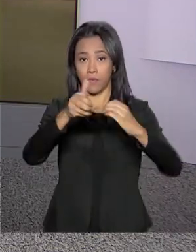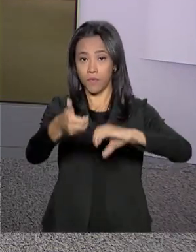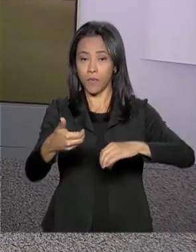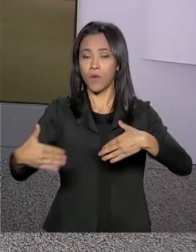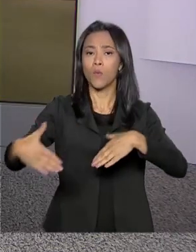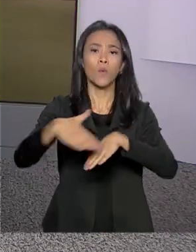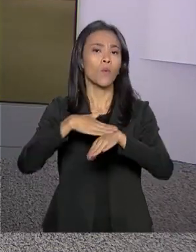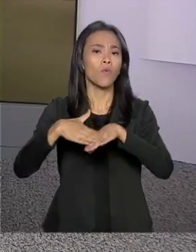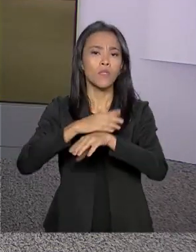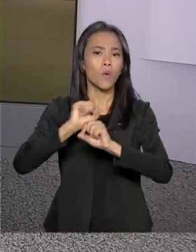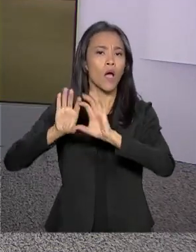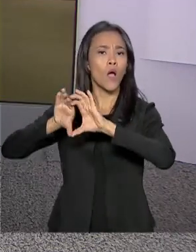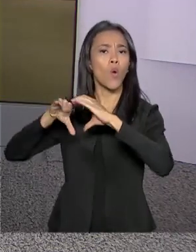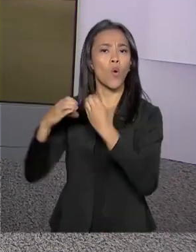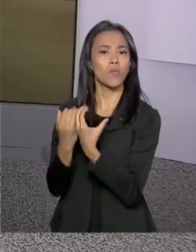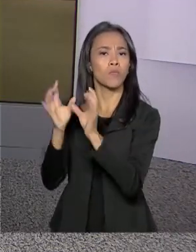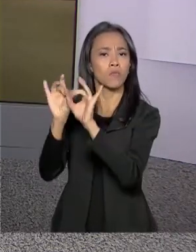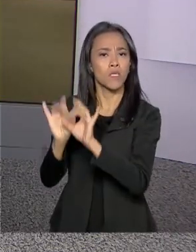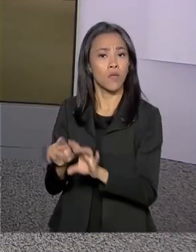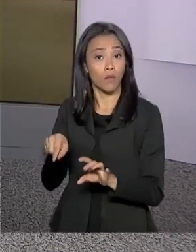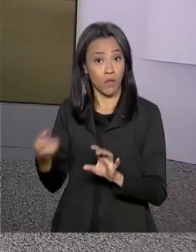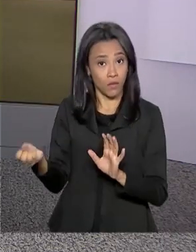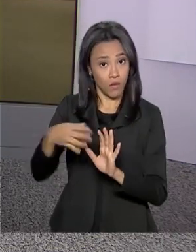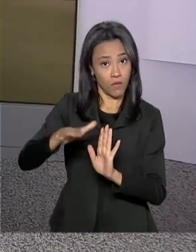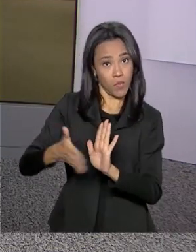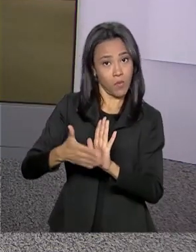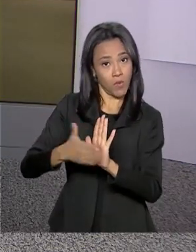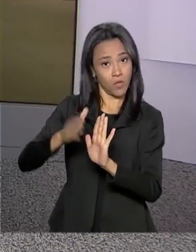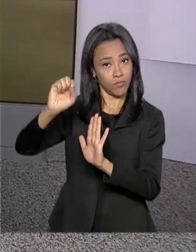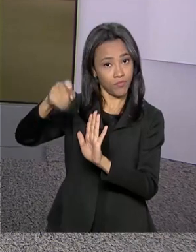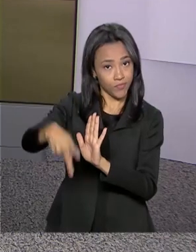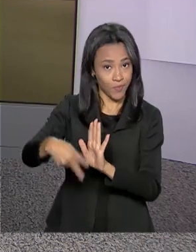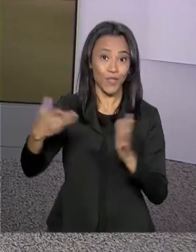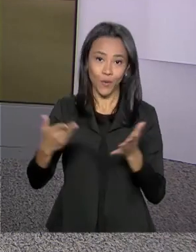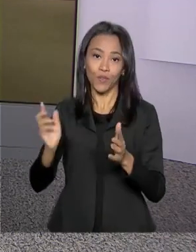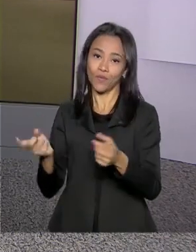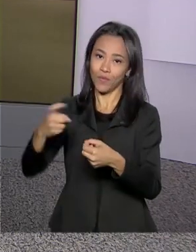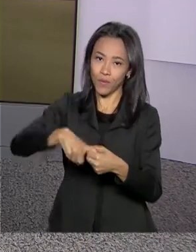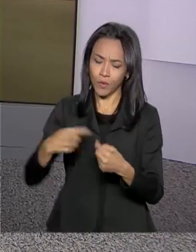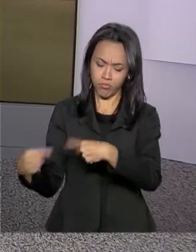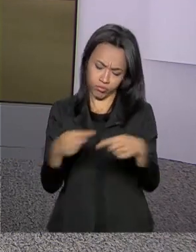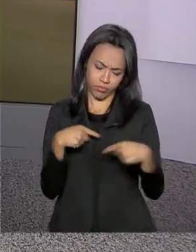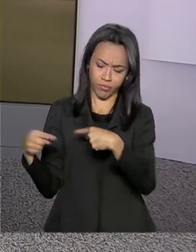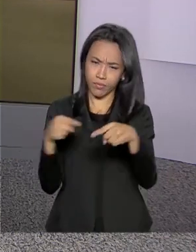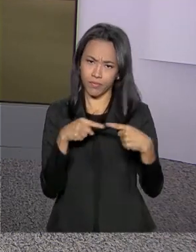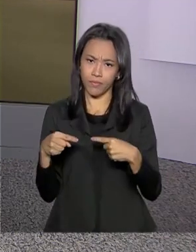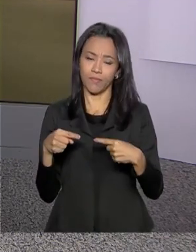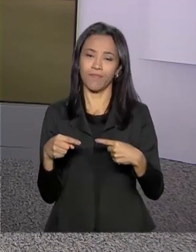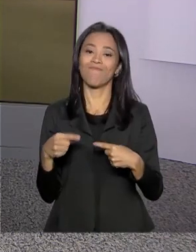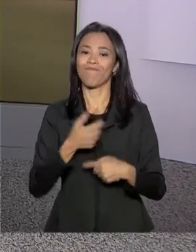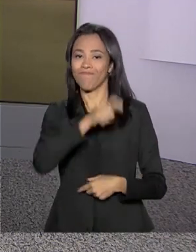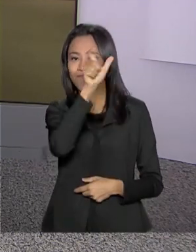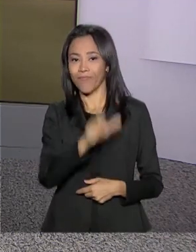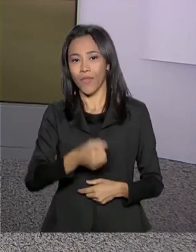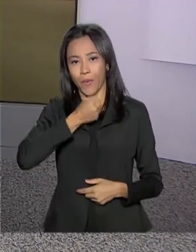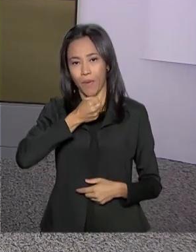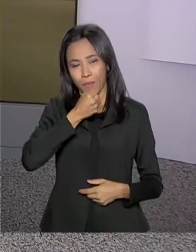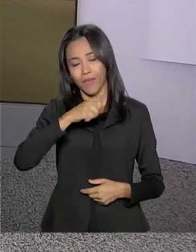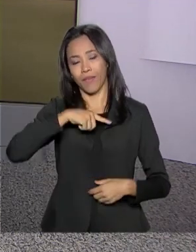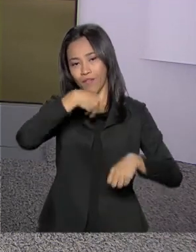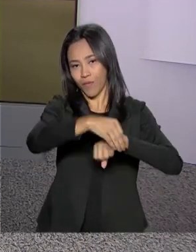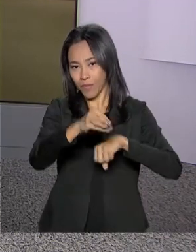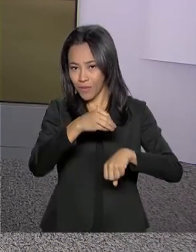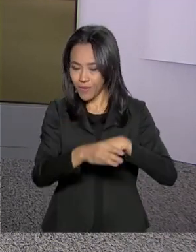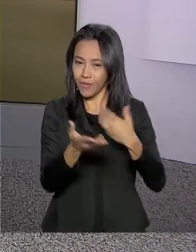trabalhos da Comissão Especial da Nova Previdência, que retomou hoje os debates. O repórter Glauco de Queiroz tem as